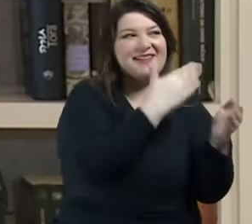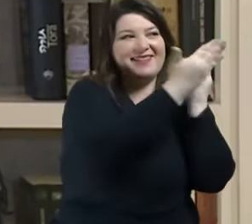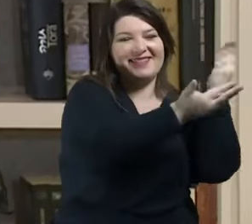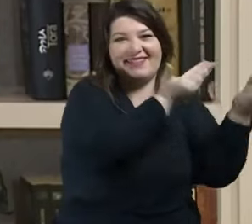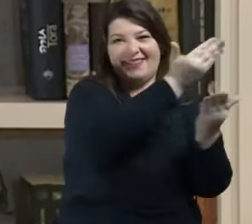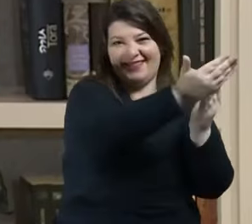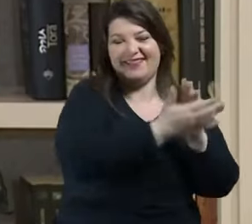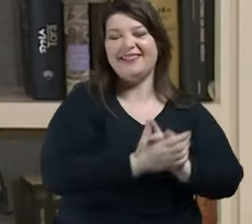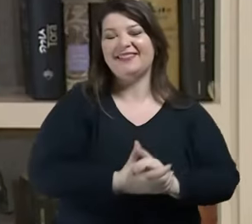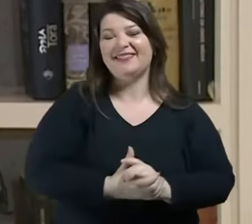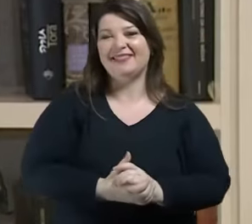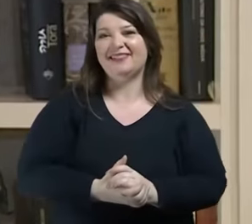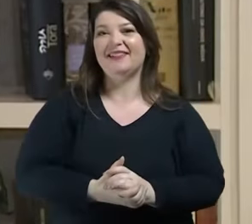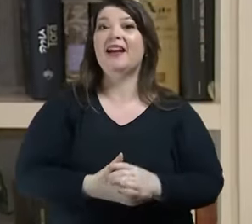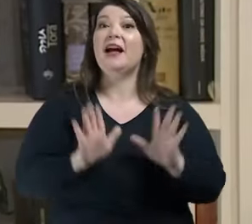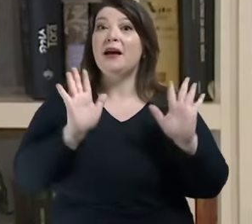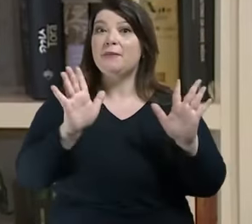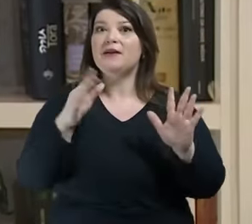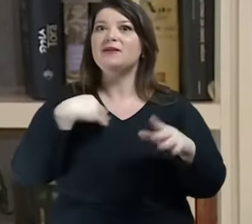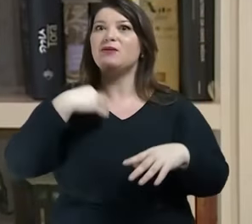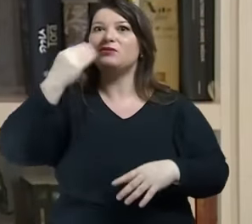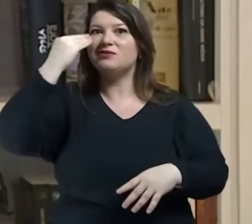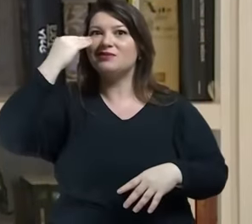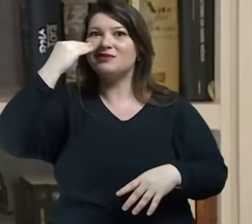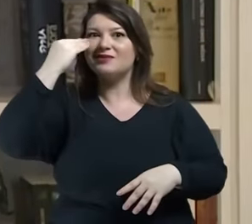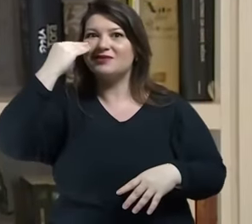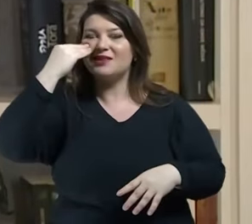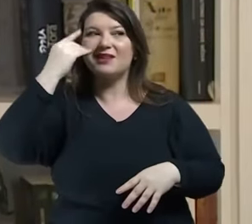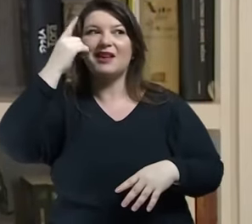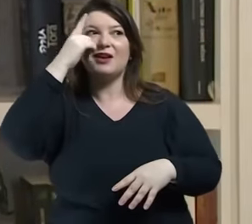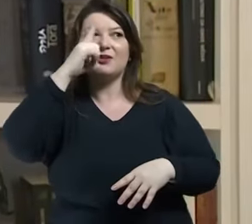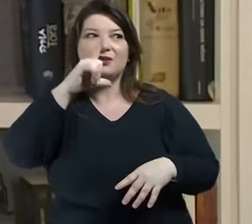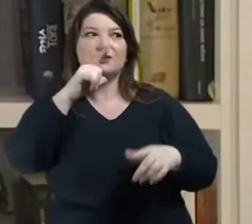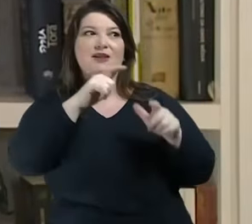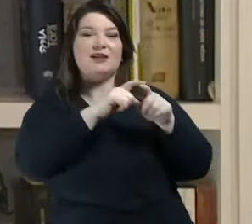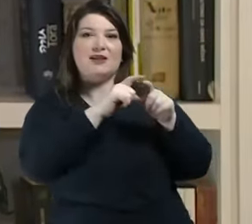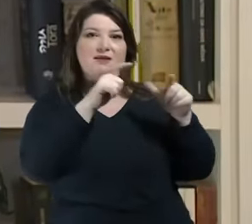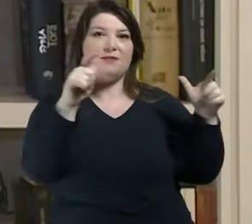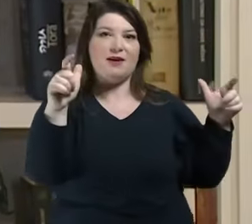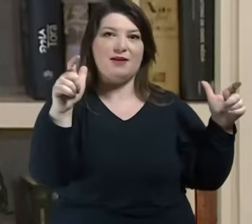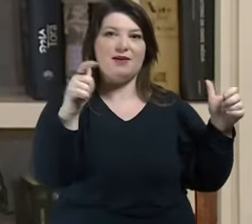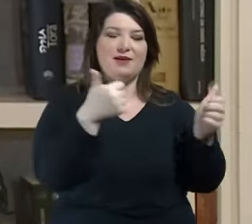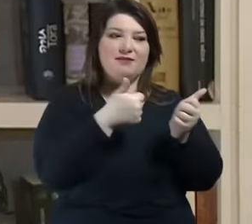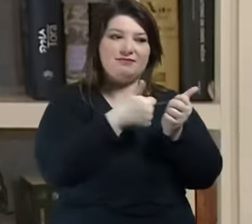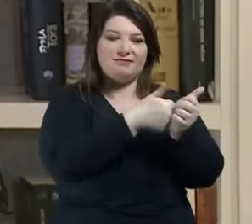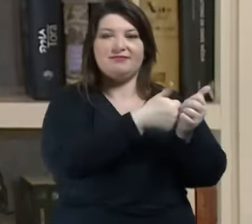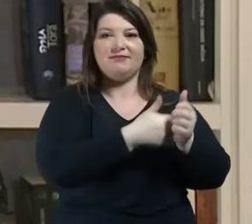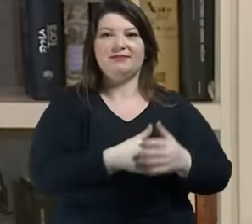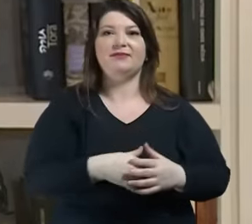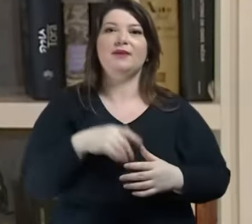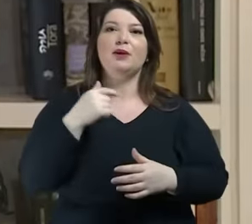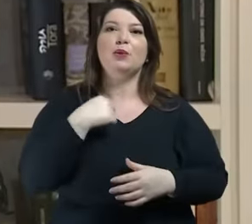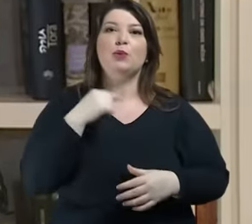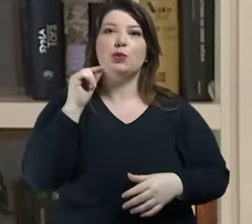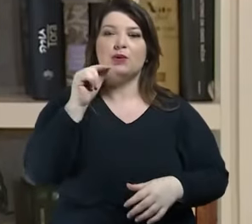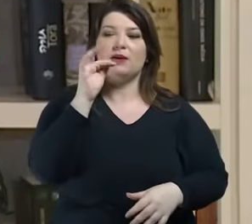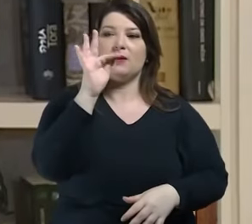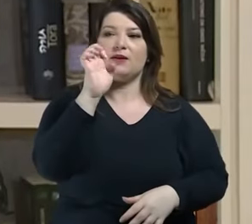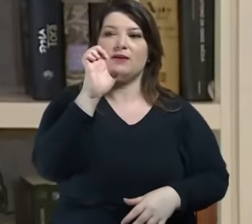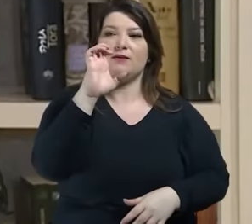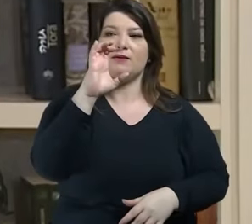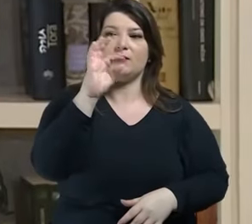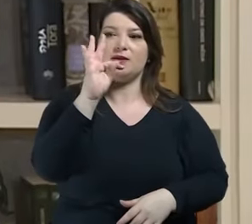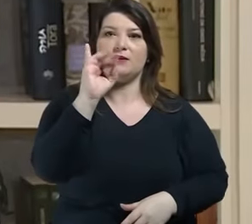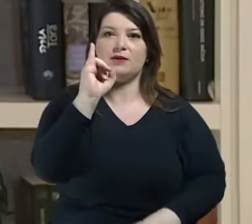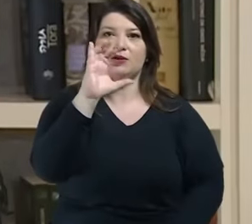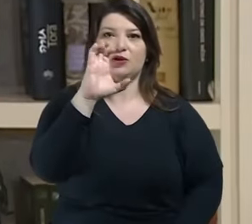de um algoritmo tentar atingir a maioria existe aqui o fetiche recíproco do romance da Mary Shelley